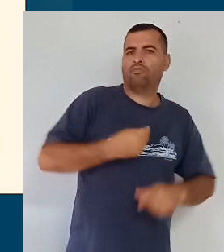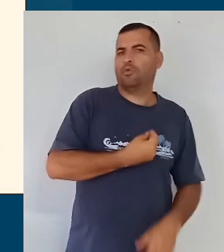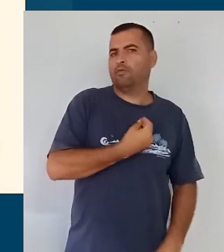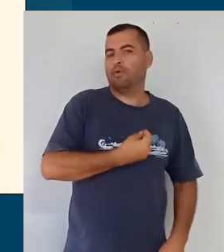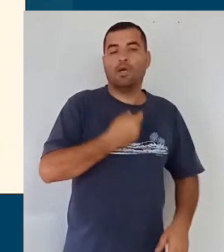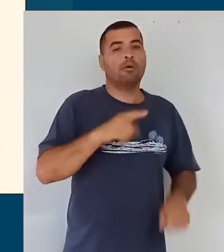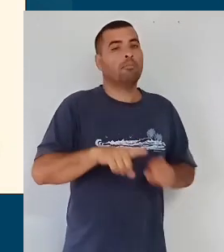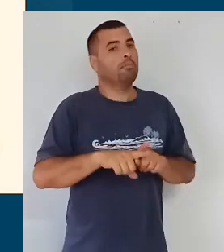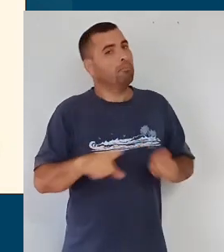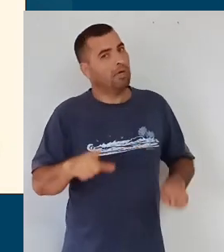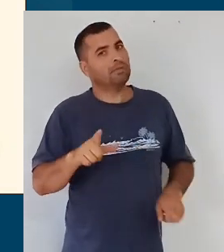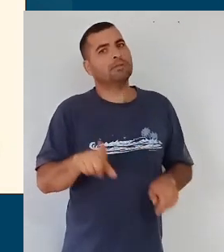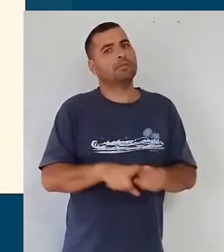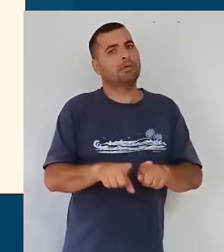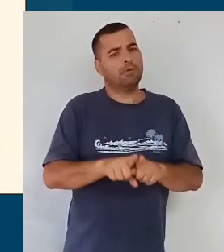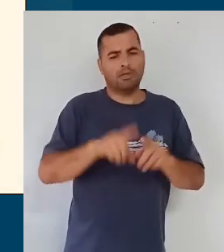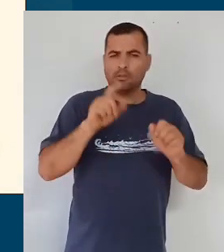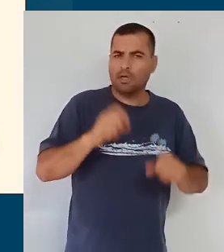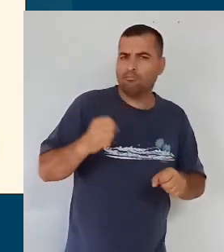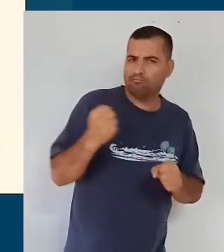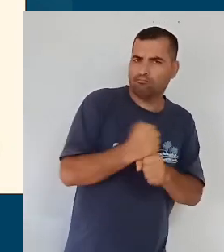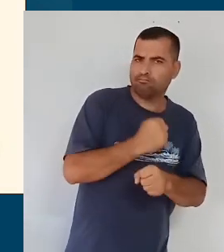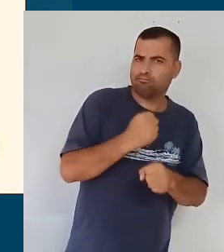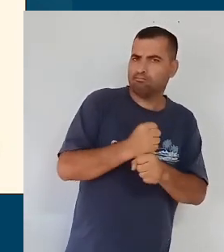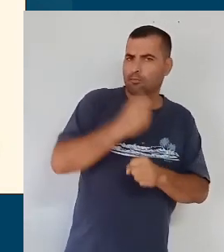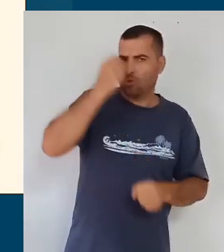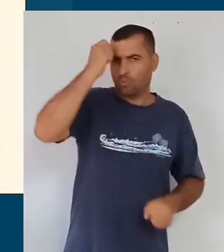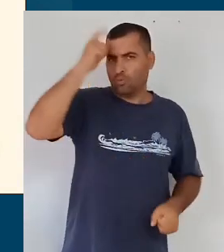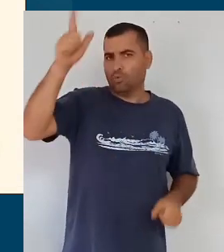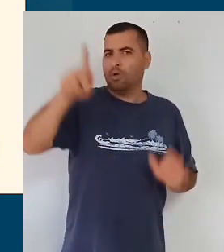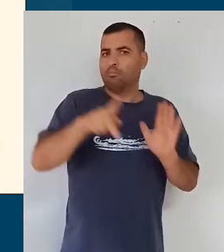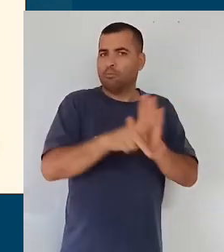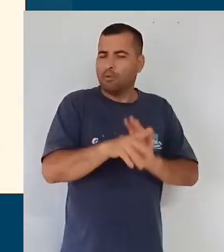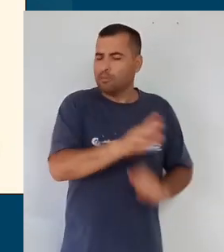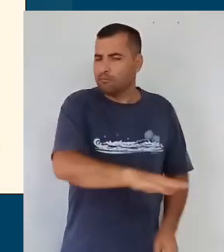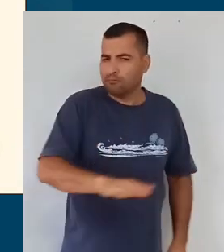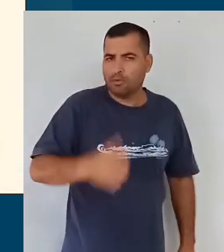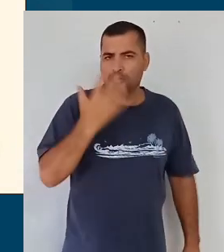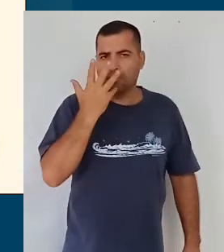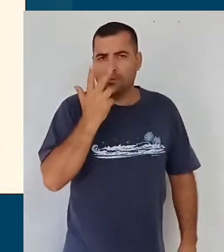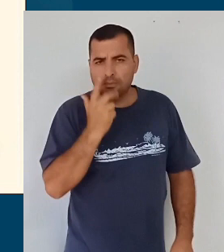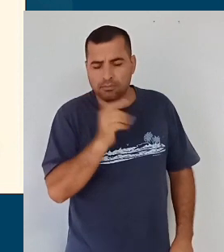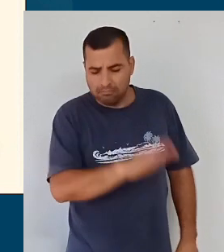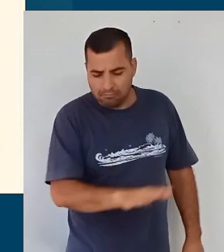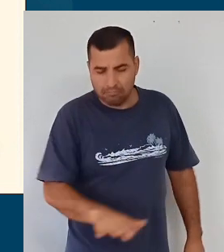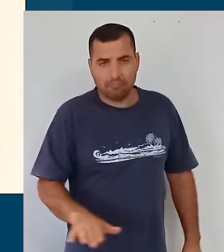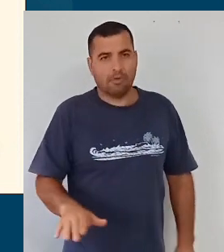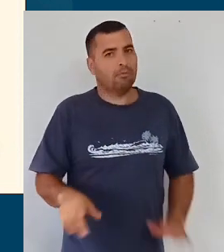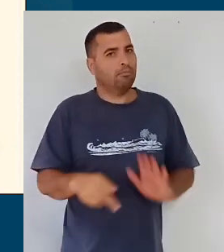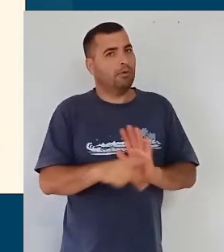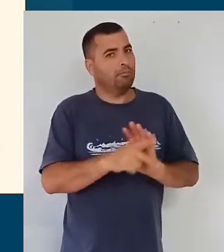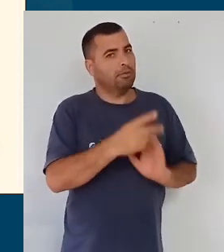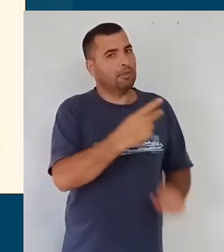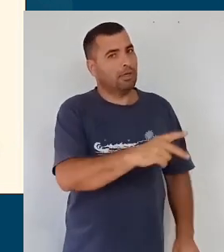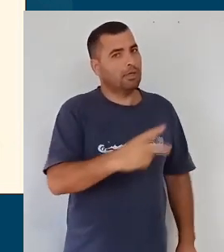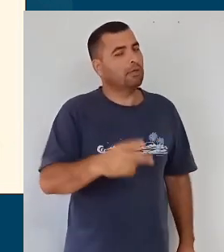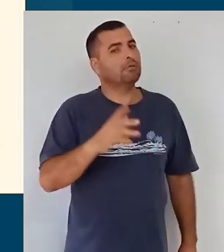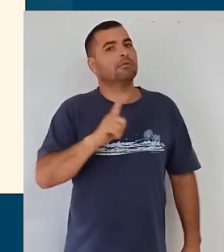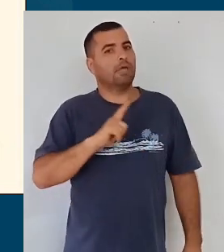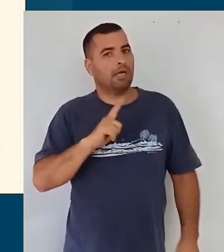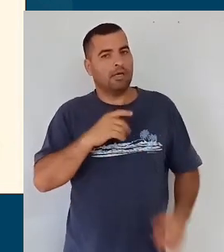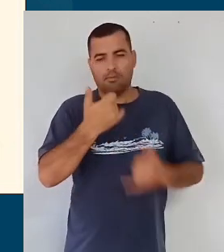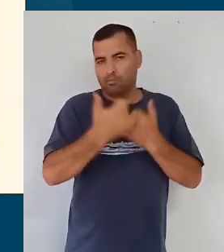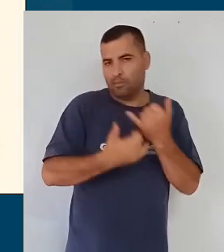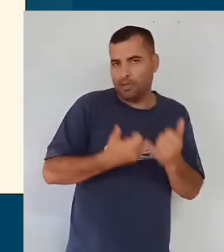é produtora de cultura, principalmente das culturas infantis, que são aquelas culturas que as crianças fazem quando elas